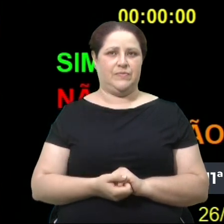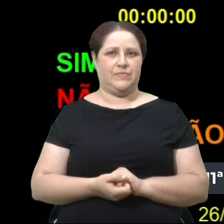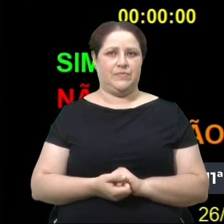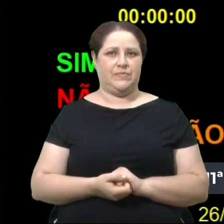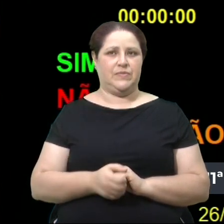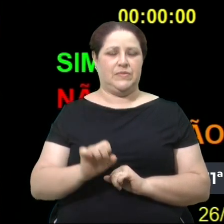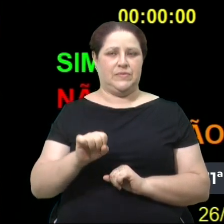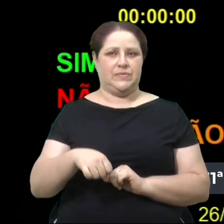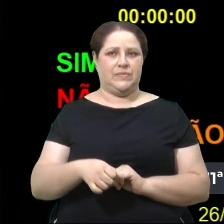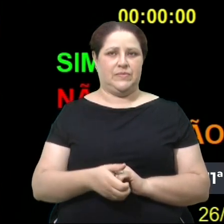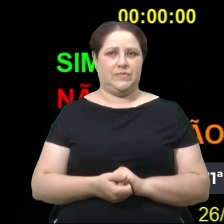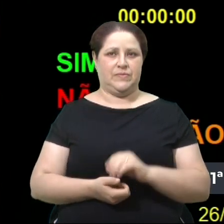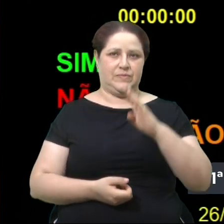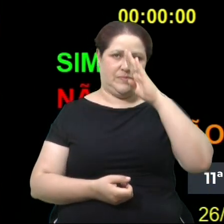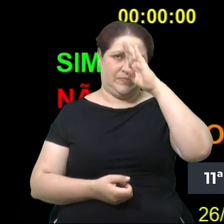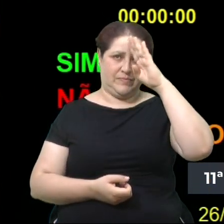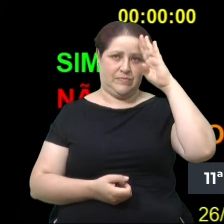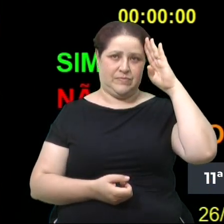Adriano Bressan.